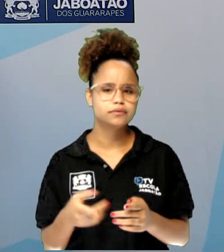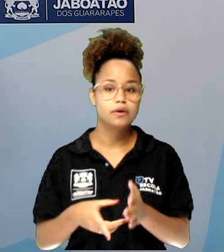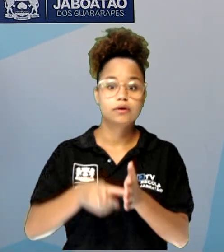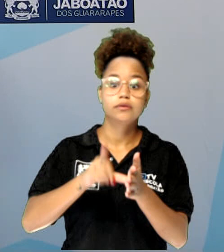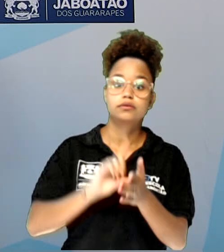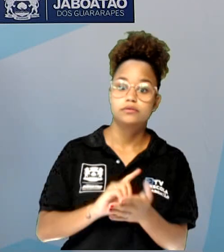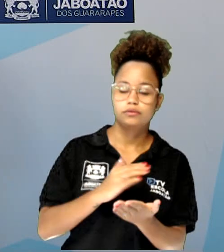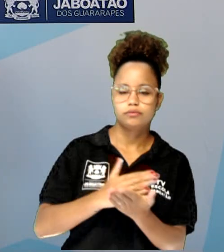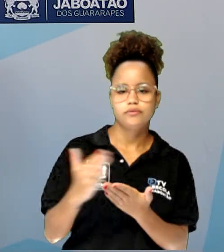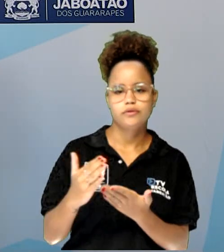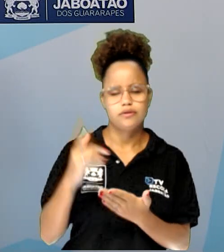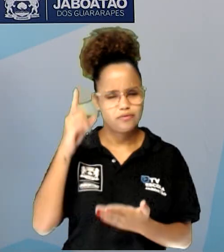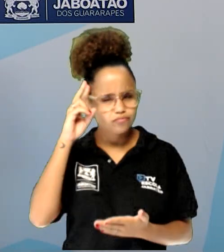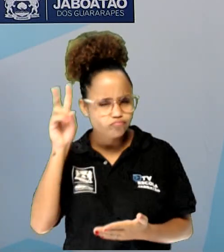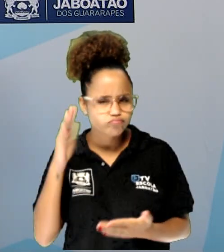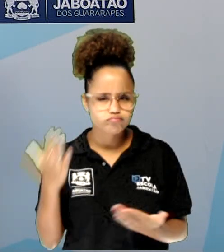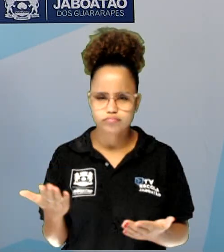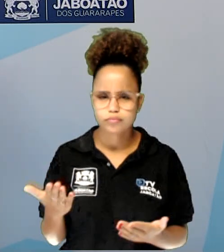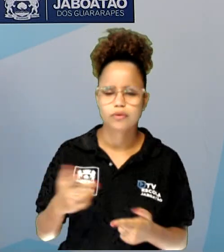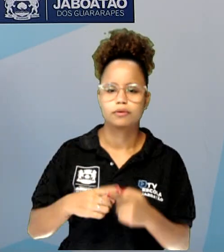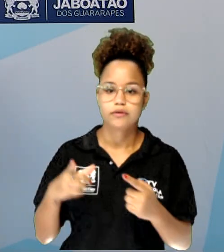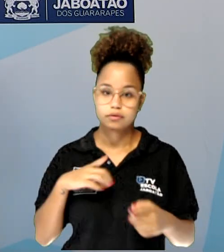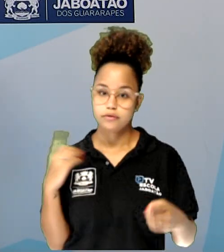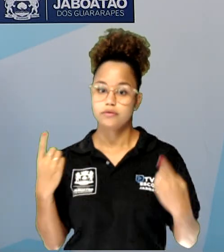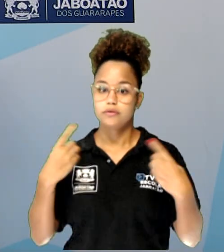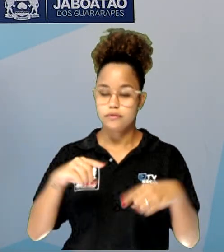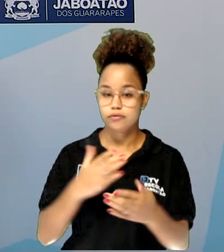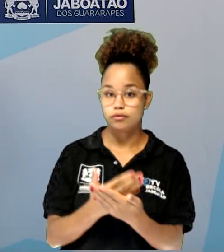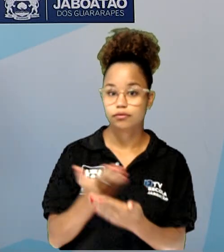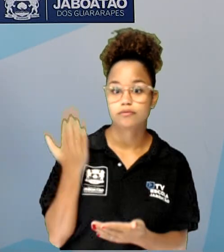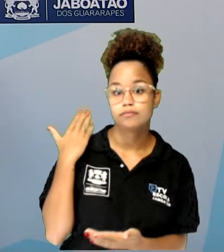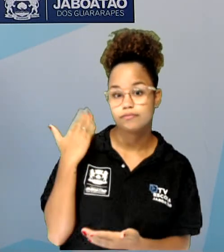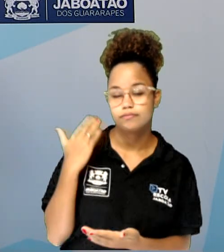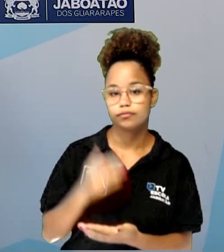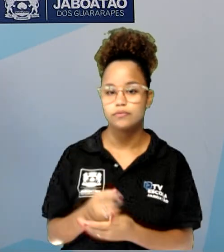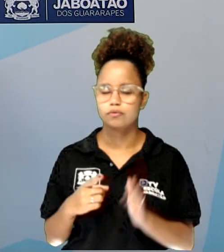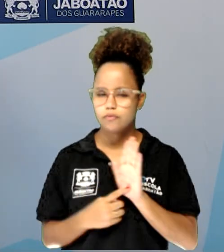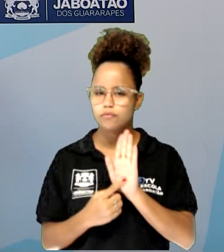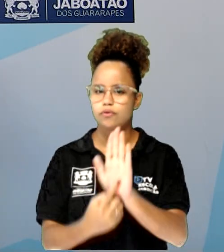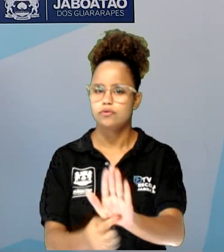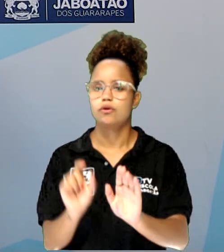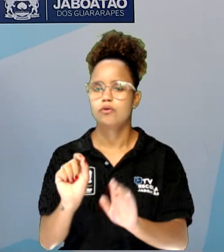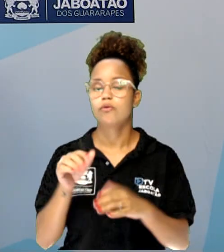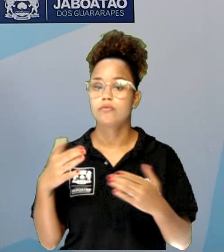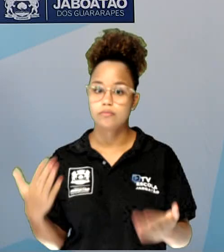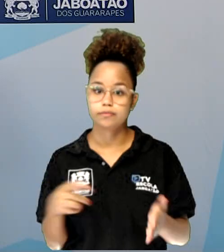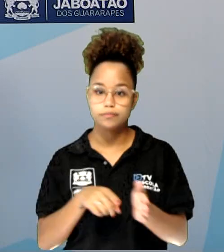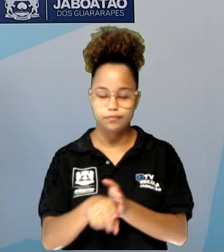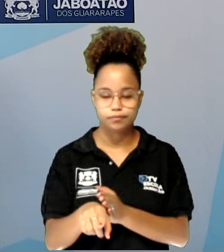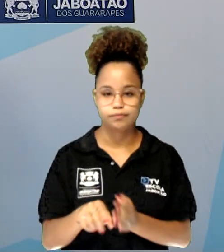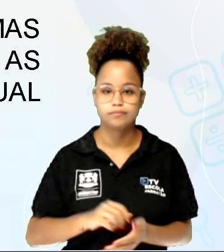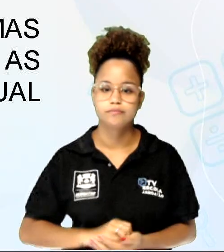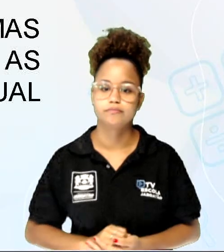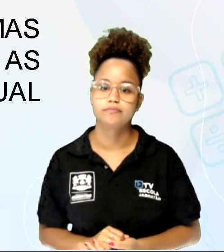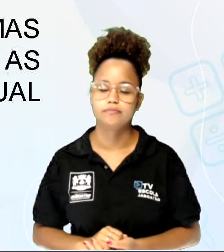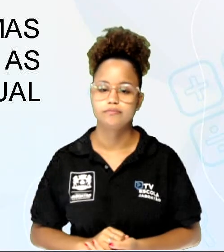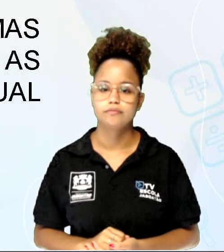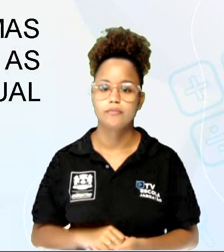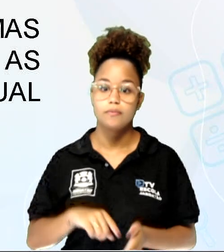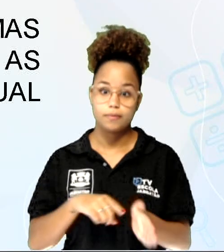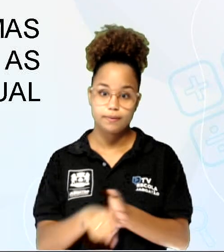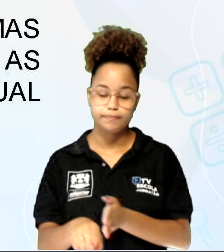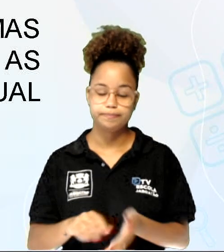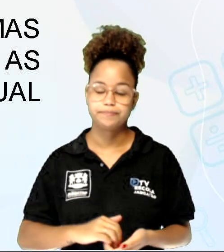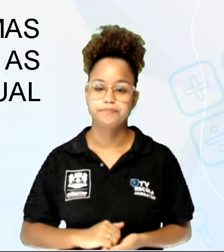não sei se vocês lembram do desafio que foi deixado da aula anterior. Eu vou mostrar qual foi a pergunta da aula anterior. A pergunta foi essa